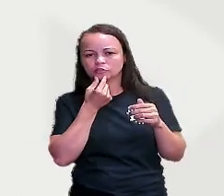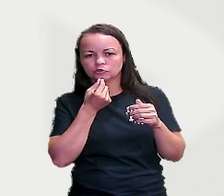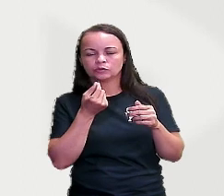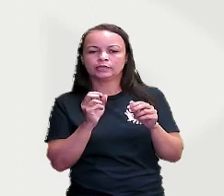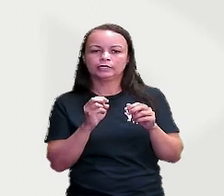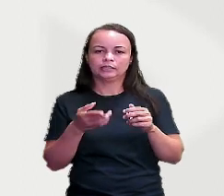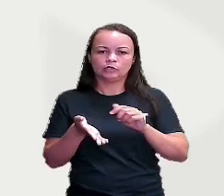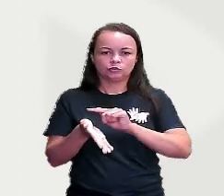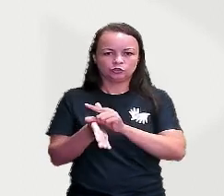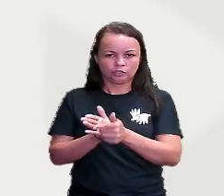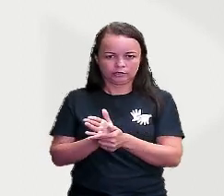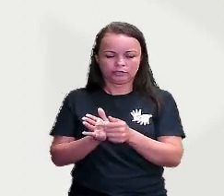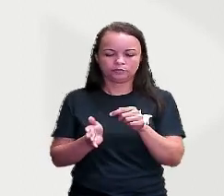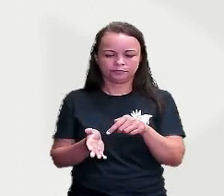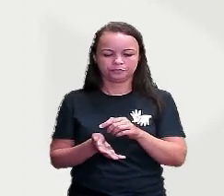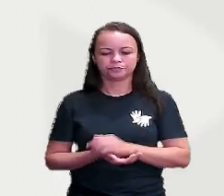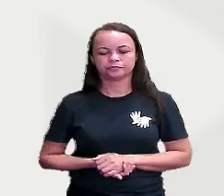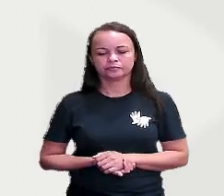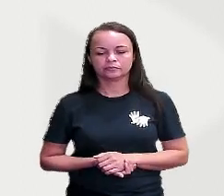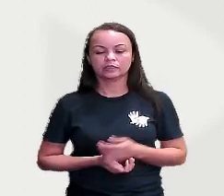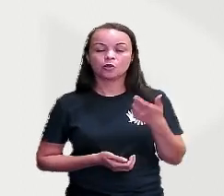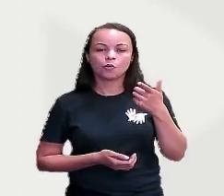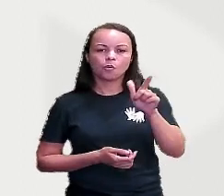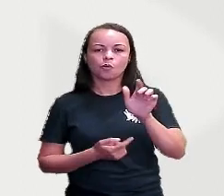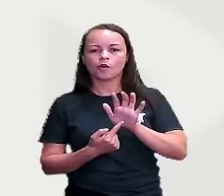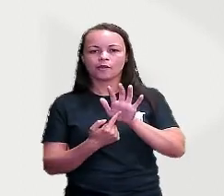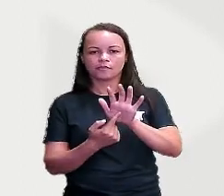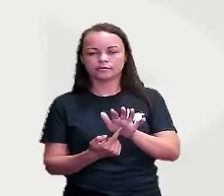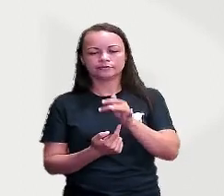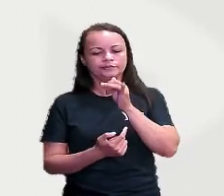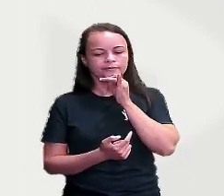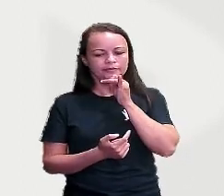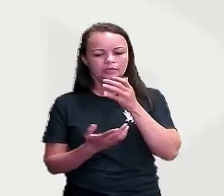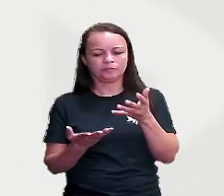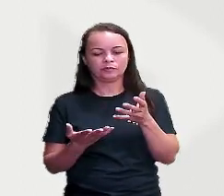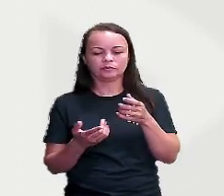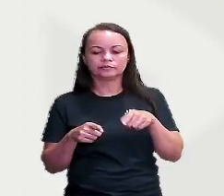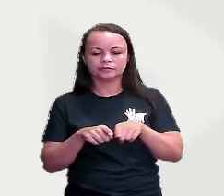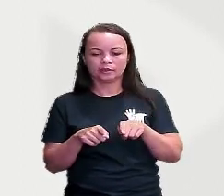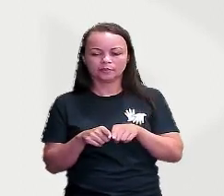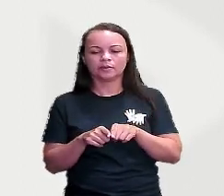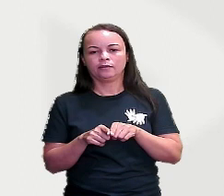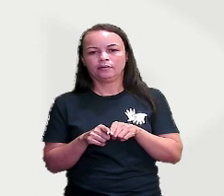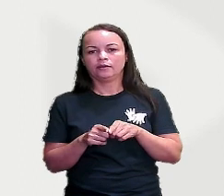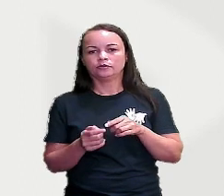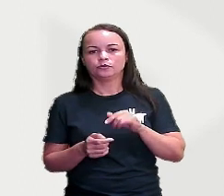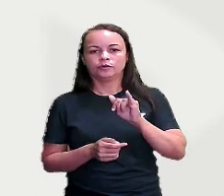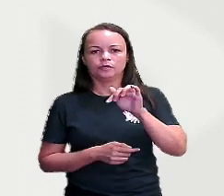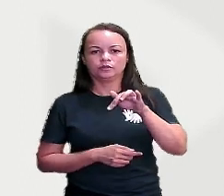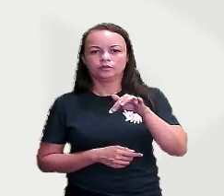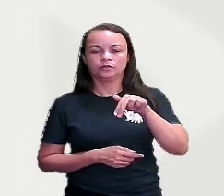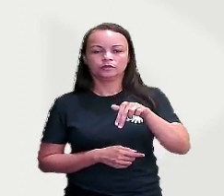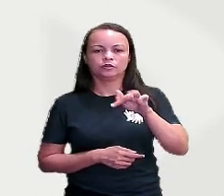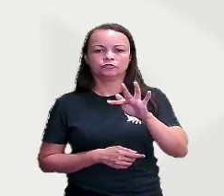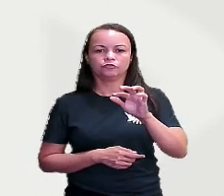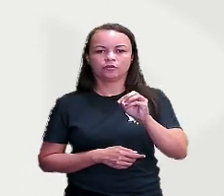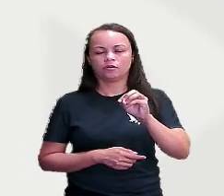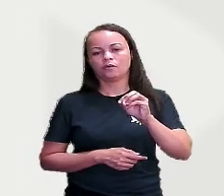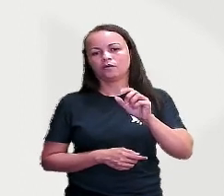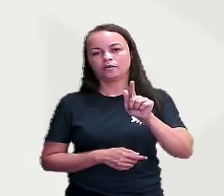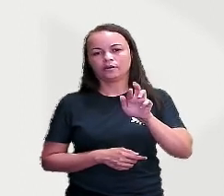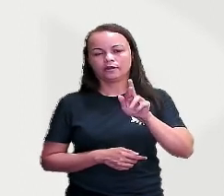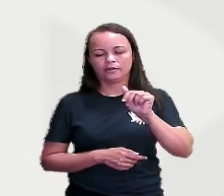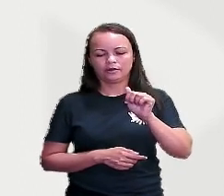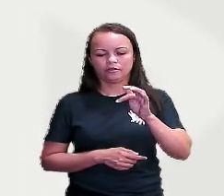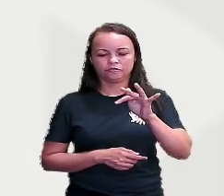Trouxe aqui outro exemplo pra vocês. Também de um infográfico aí, trazendo imagens, trazendo informações,